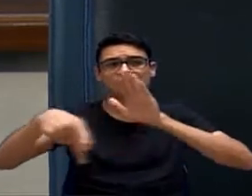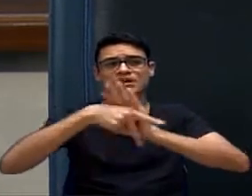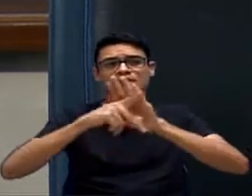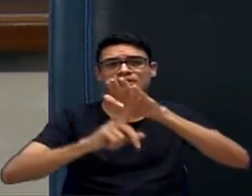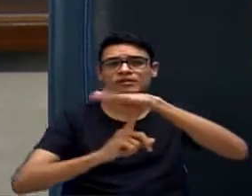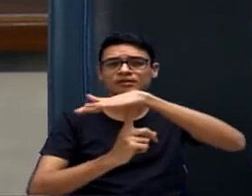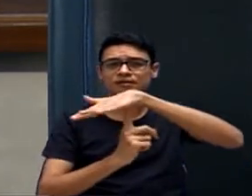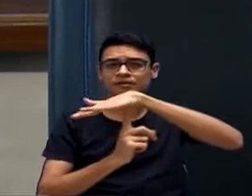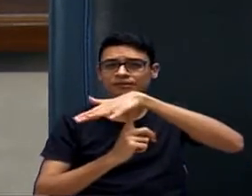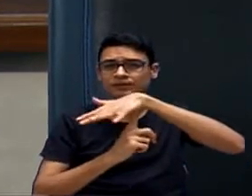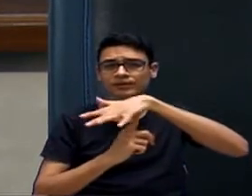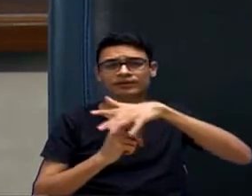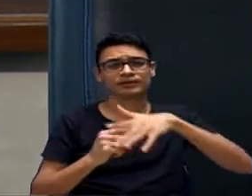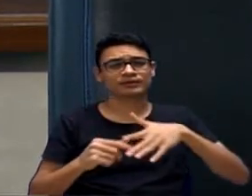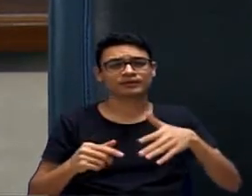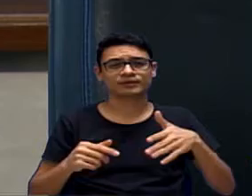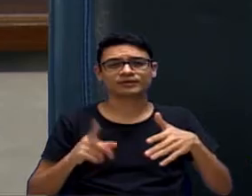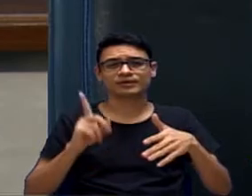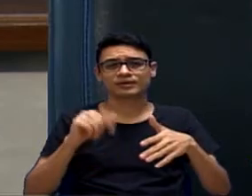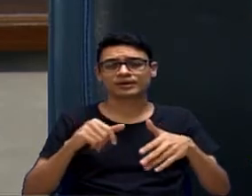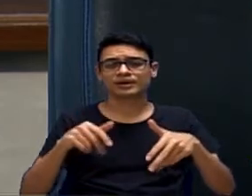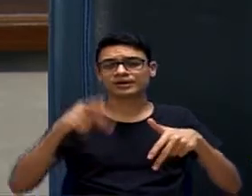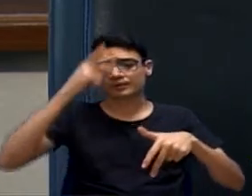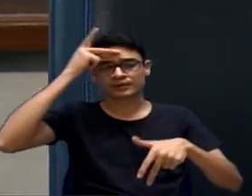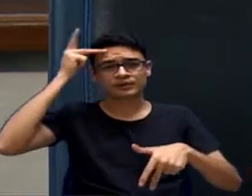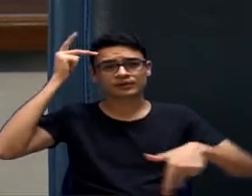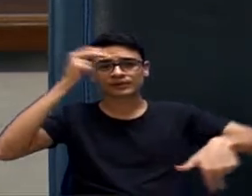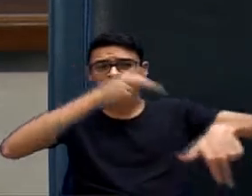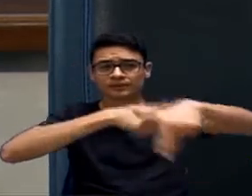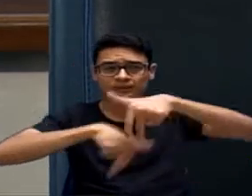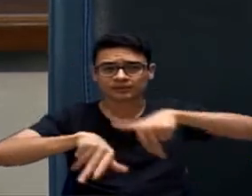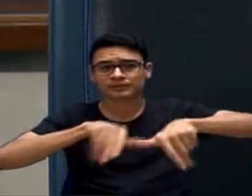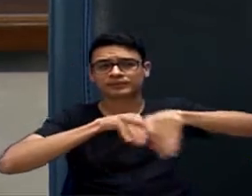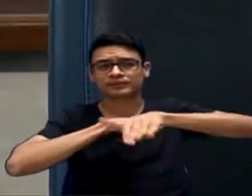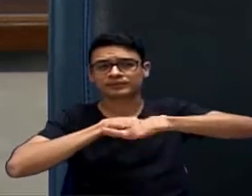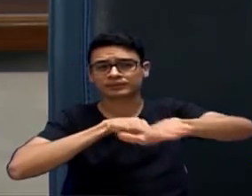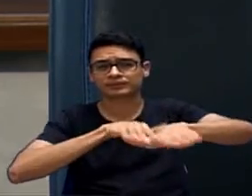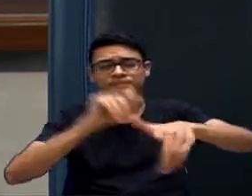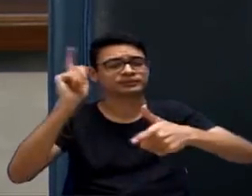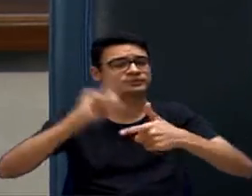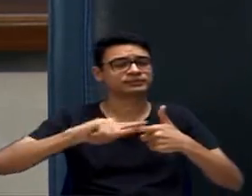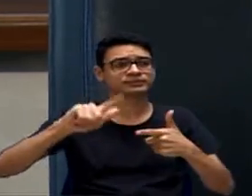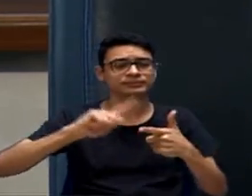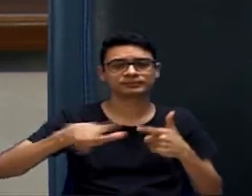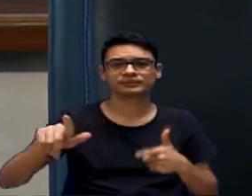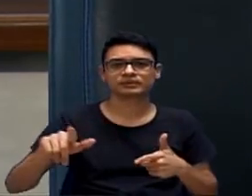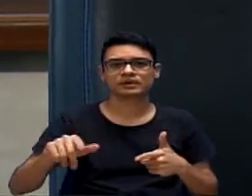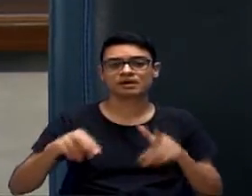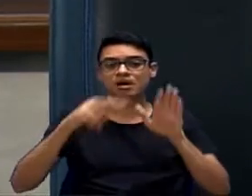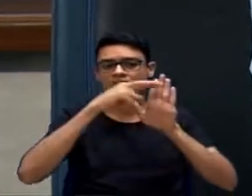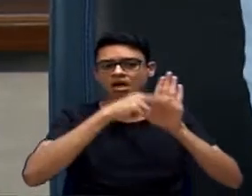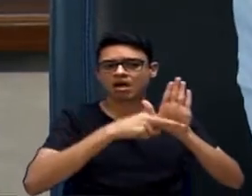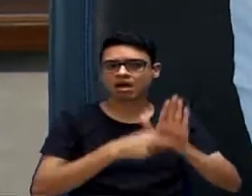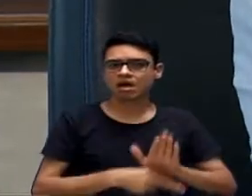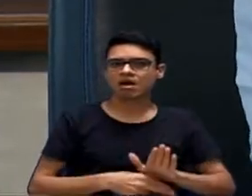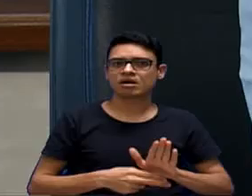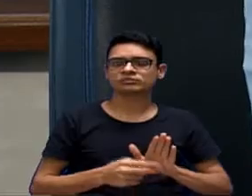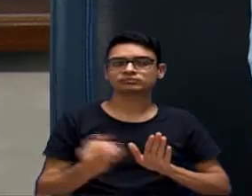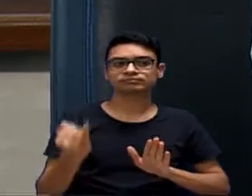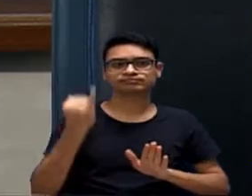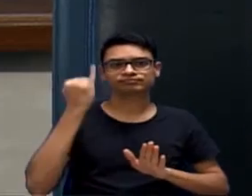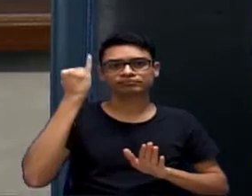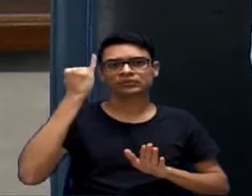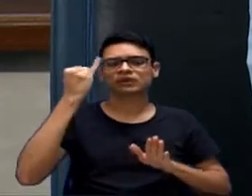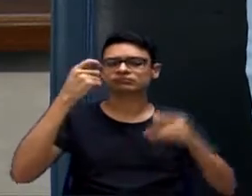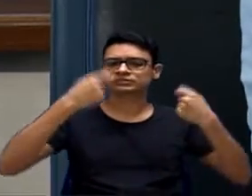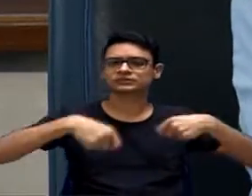Alenponte. Precaríssima a mobilidade. Então, a cidade tem que ter regras específicas para crescer. E o que a gente